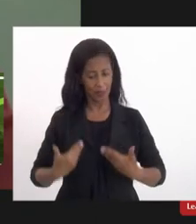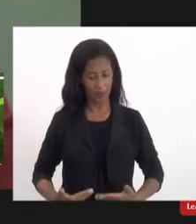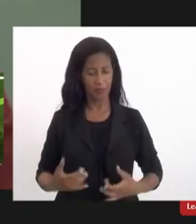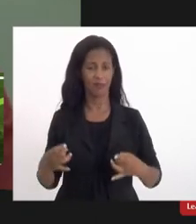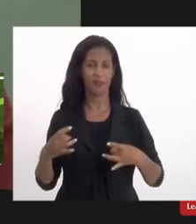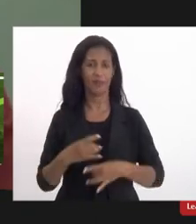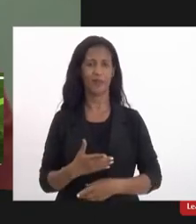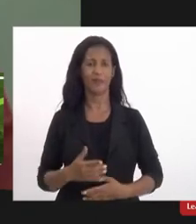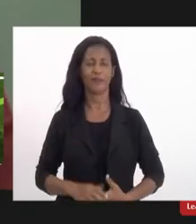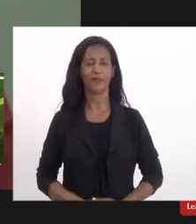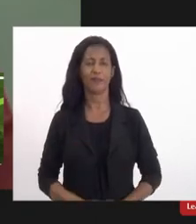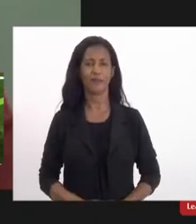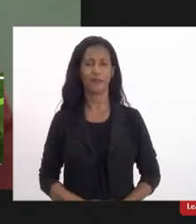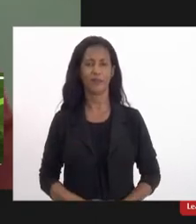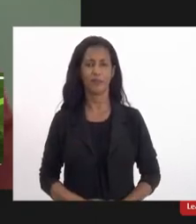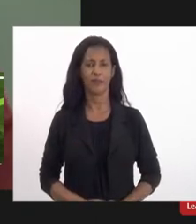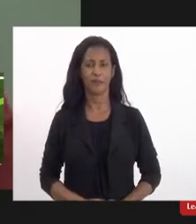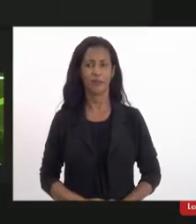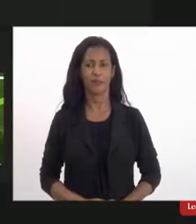disposição.